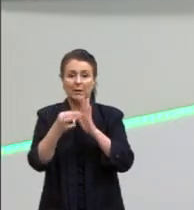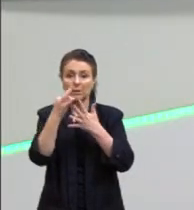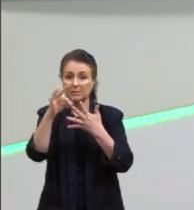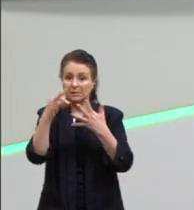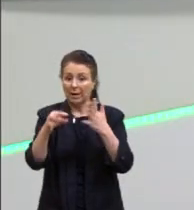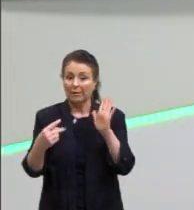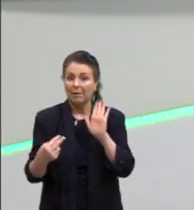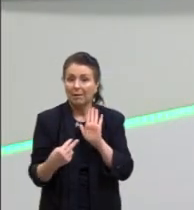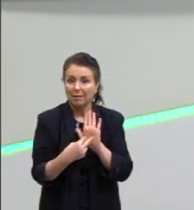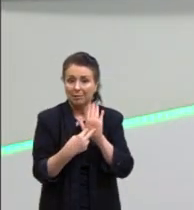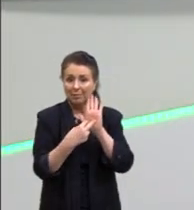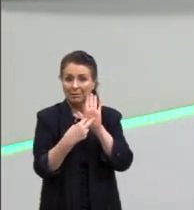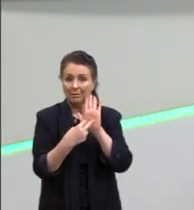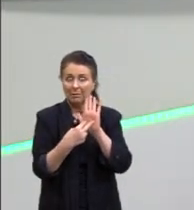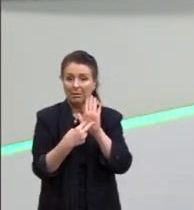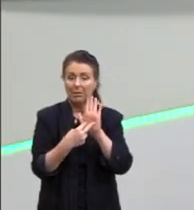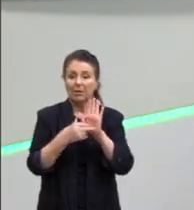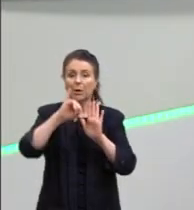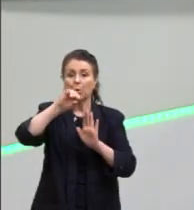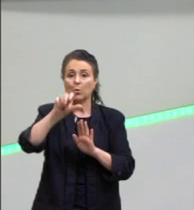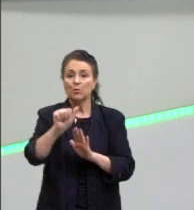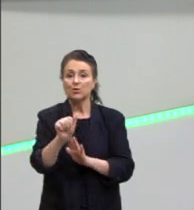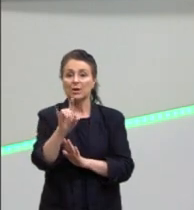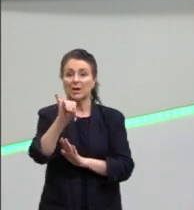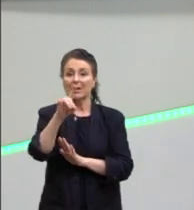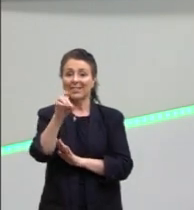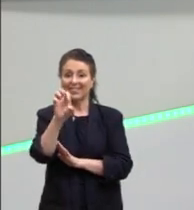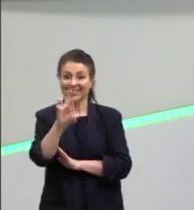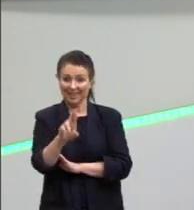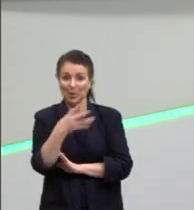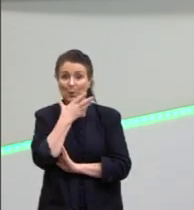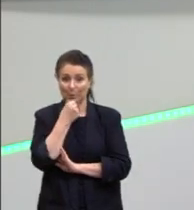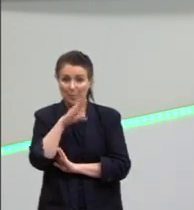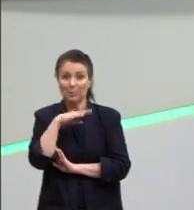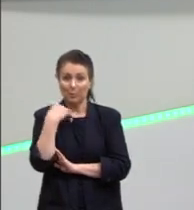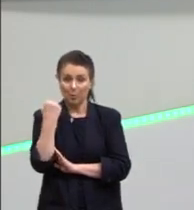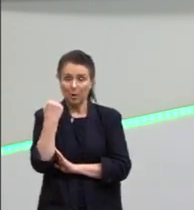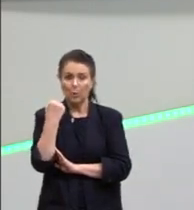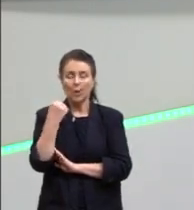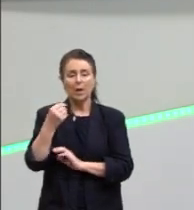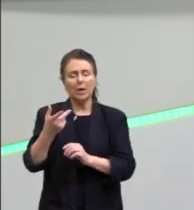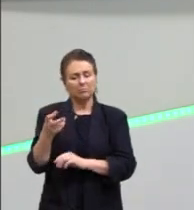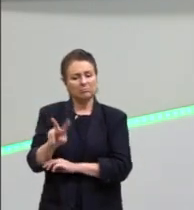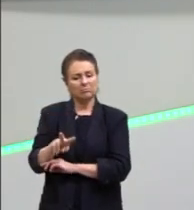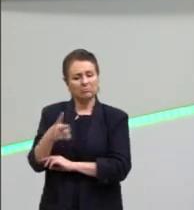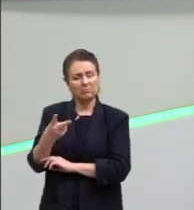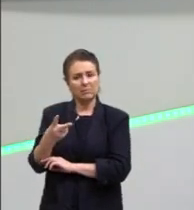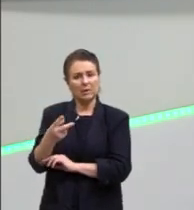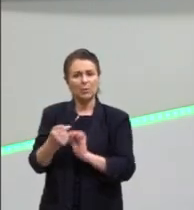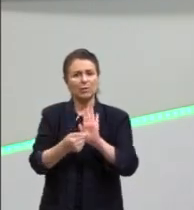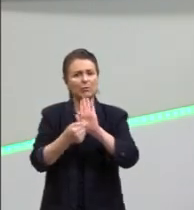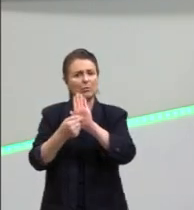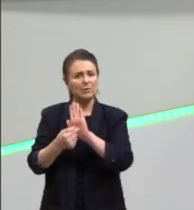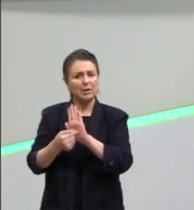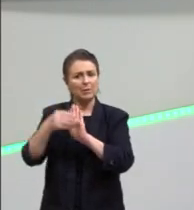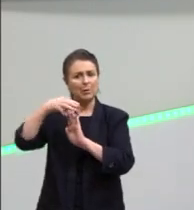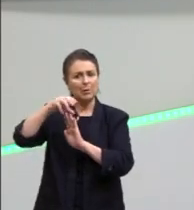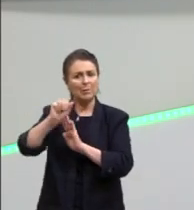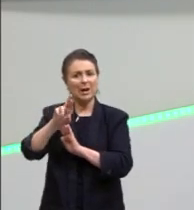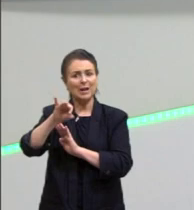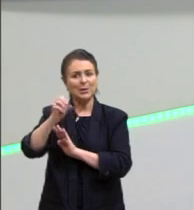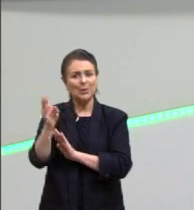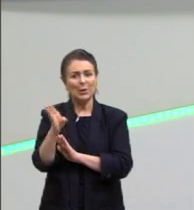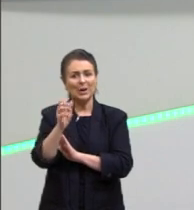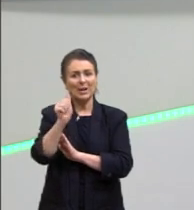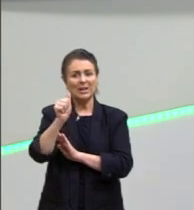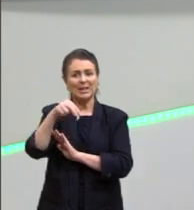que o Jaider faz justamente o contraponto àquele Macunaíma apresentado por Mário de Andrade lá na Semana